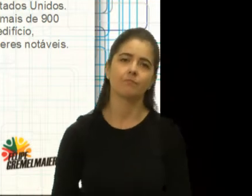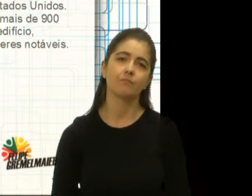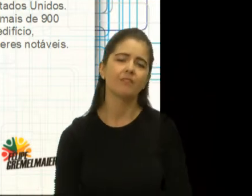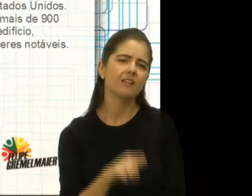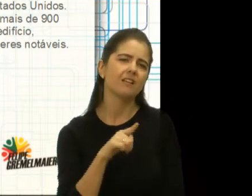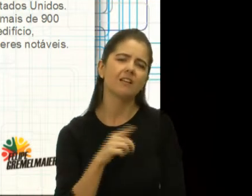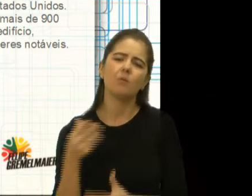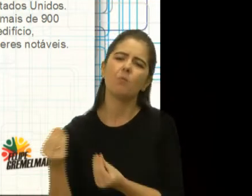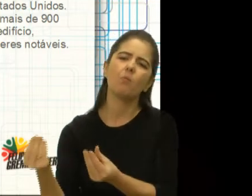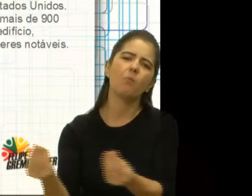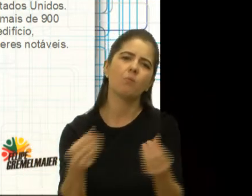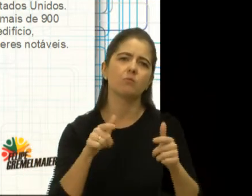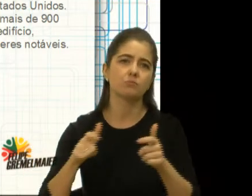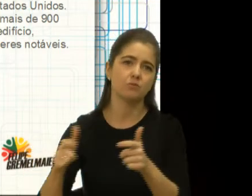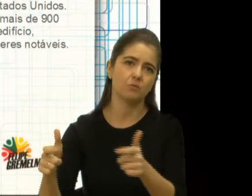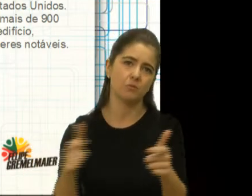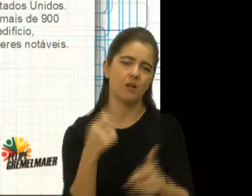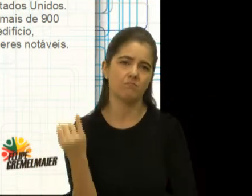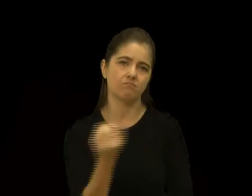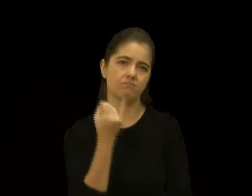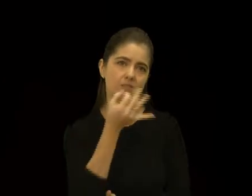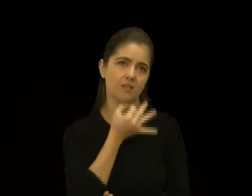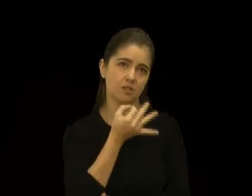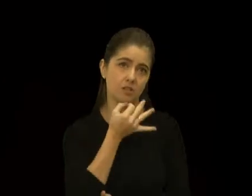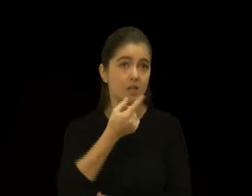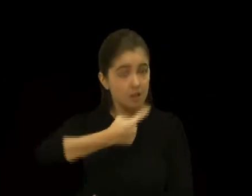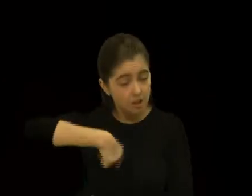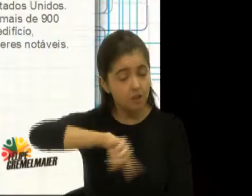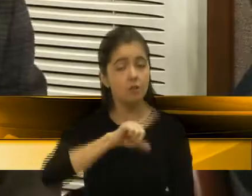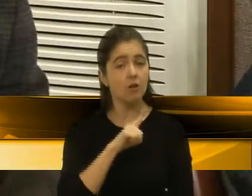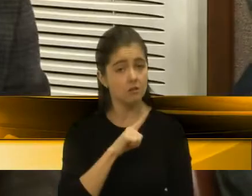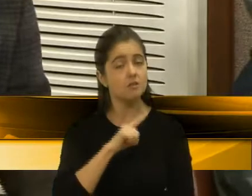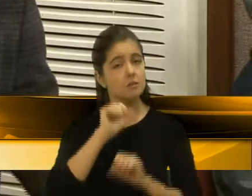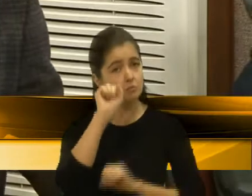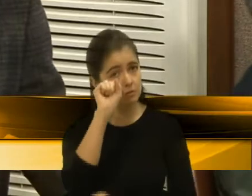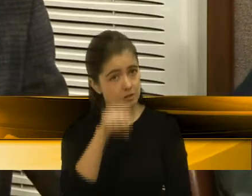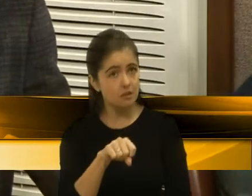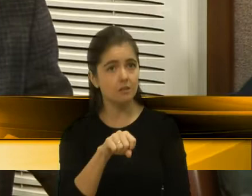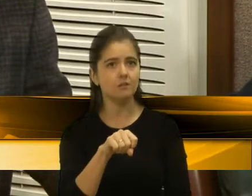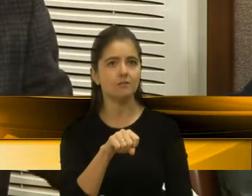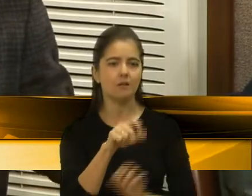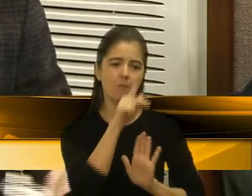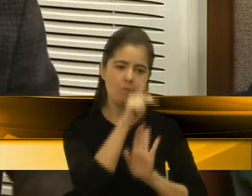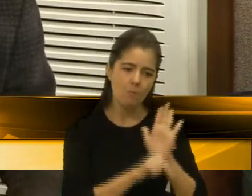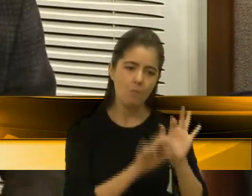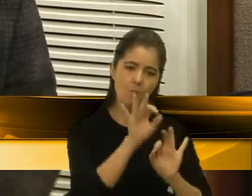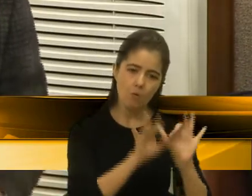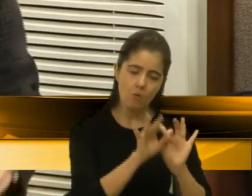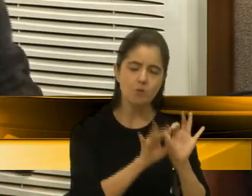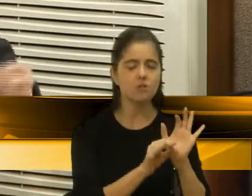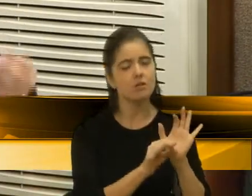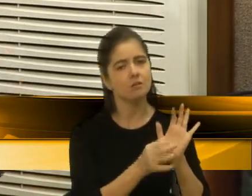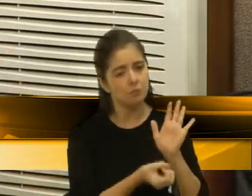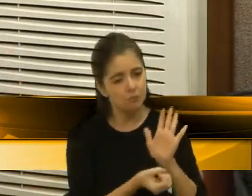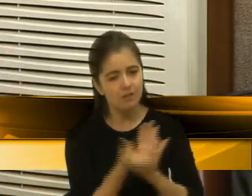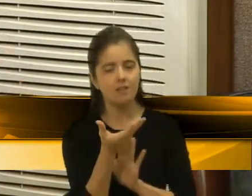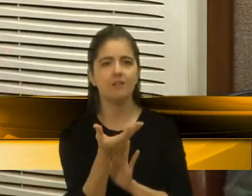pontos de referência na cidade de Caxias do Sul e que a gente tem condições, através desse projeto, de fazer